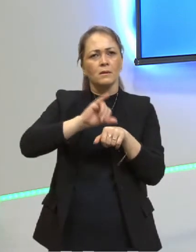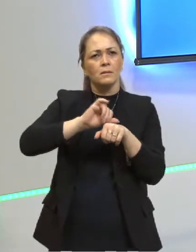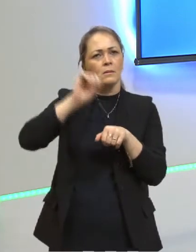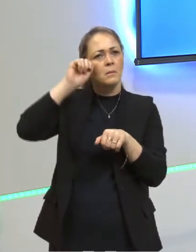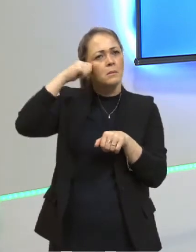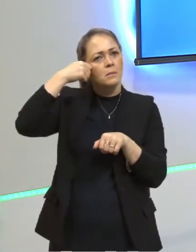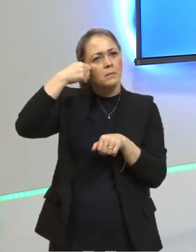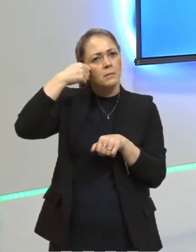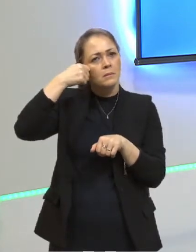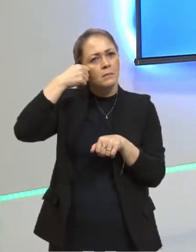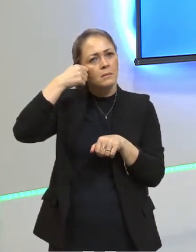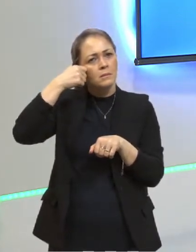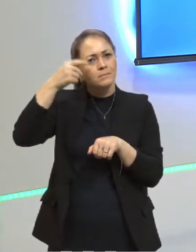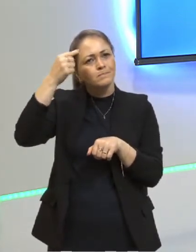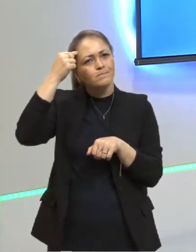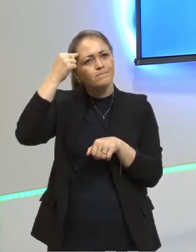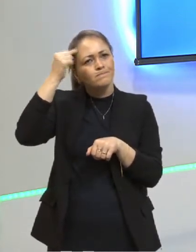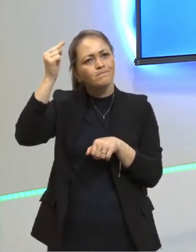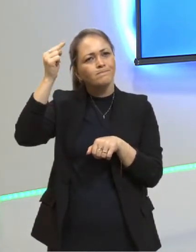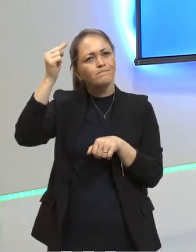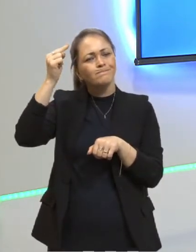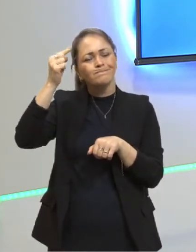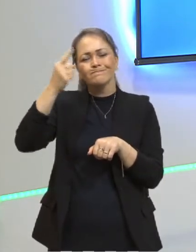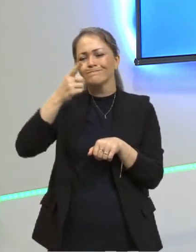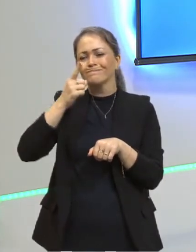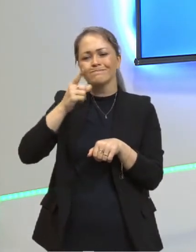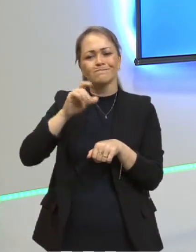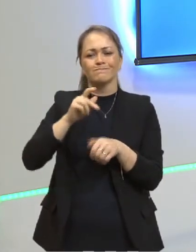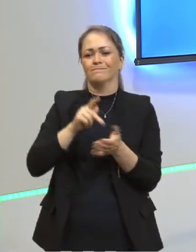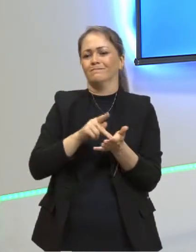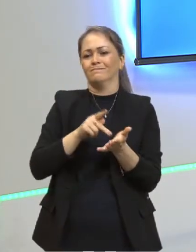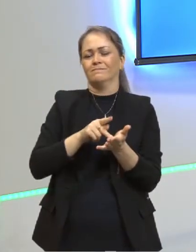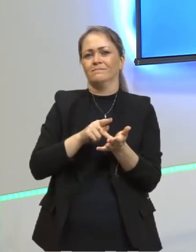negro é uma ideia, ele não existe, na verdade.